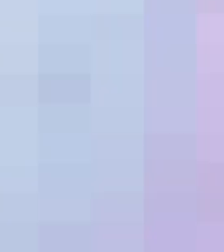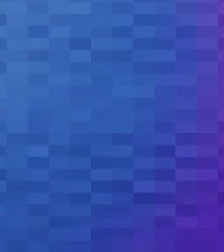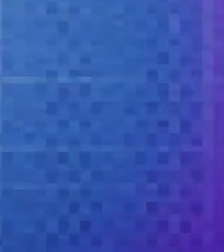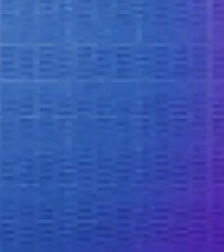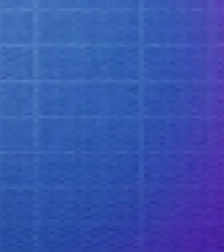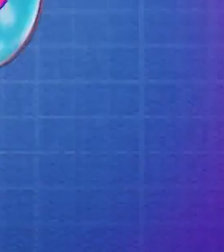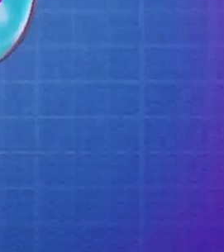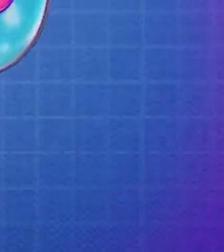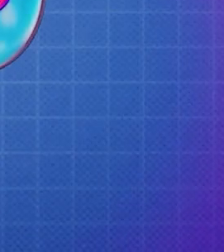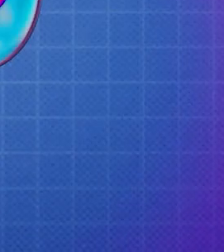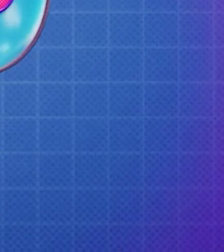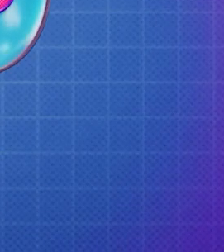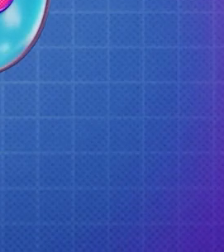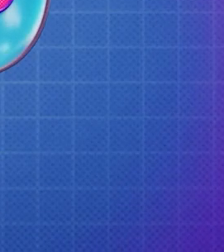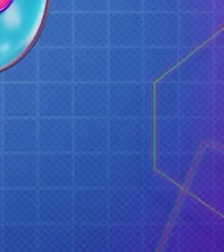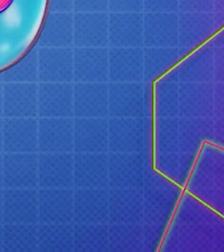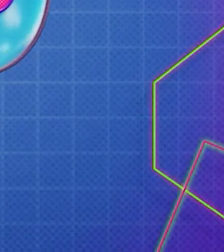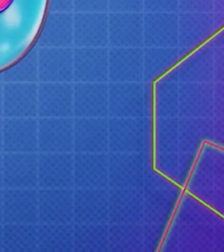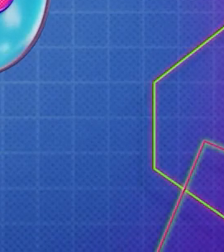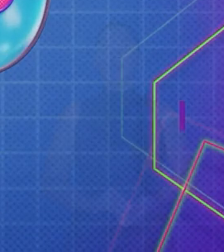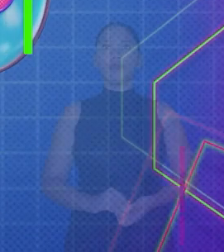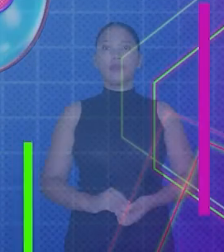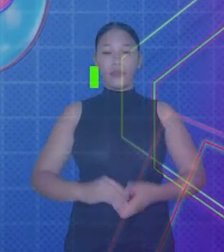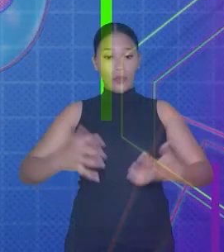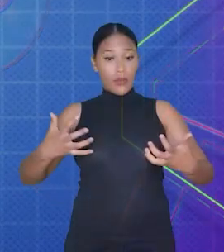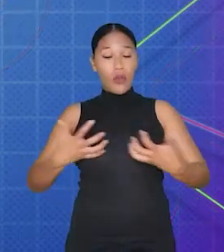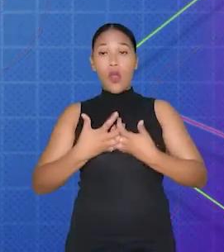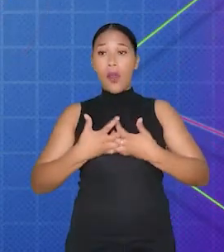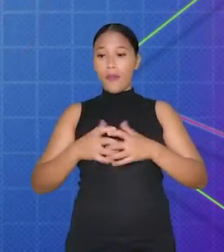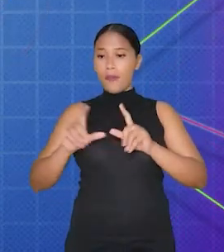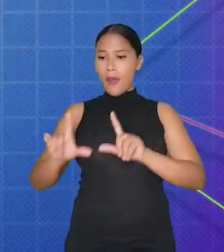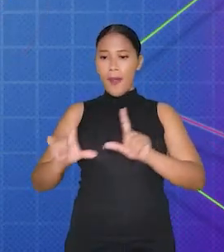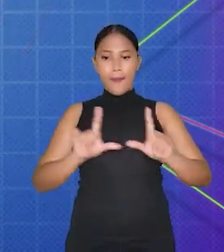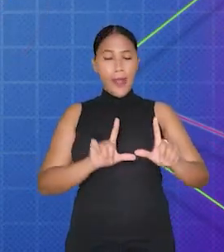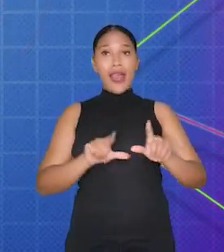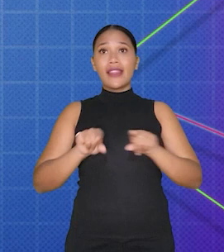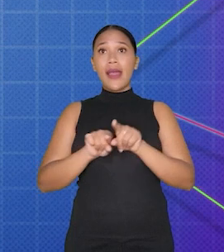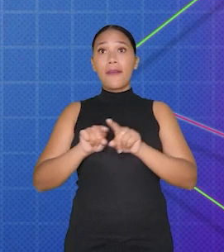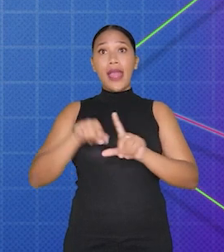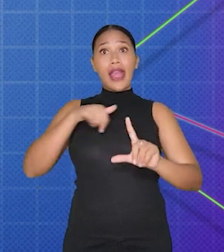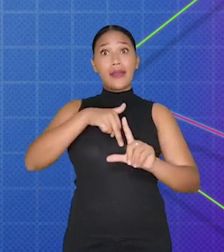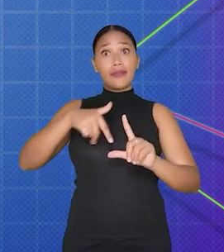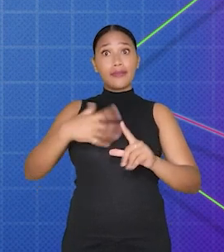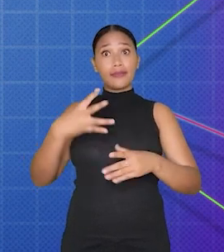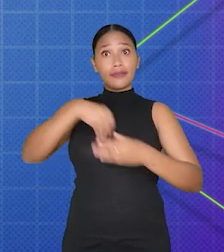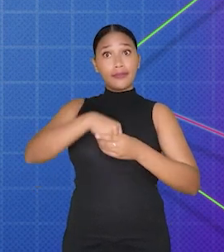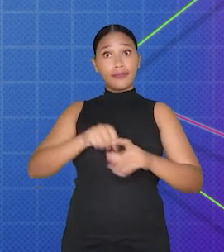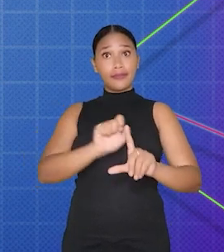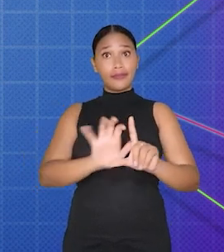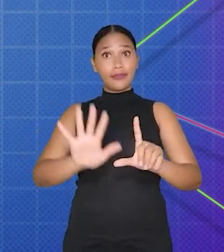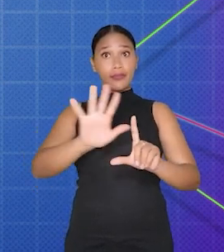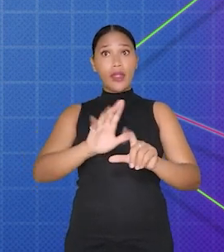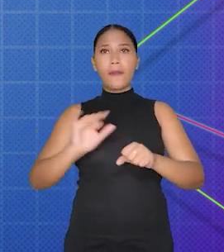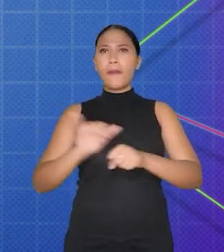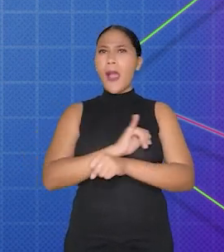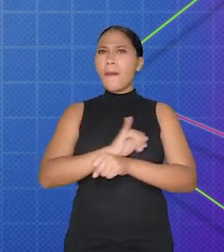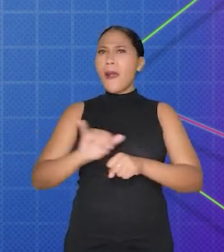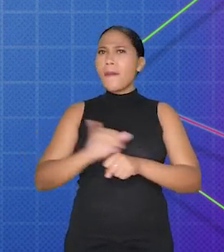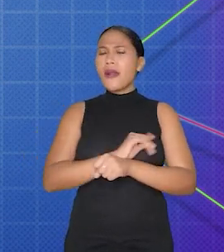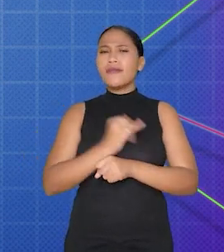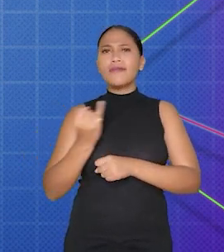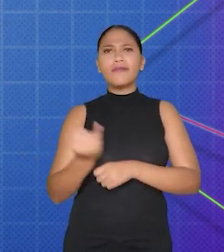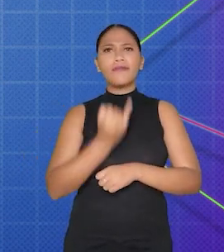Professor Caio Passos. Integração de Imagens e Animação A integração de imagens e animação no Construct é uma ferramenta